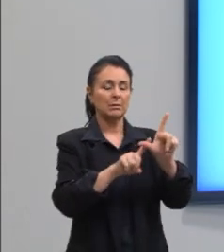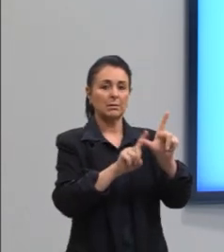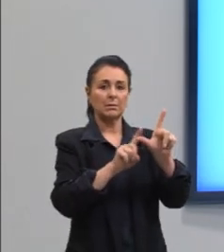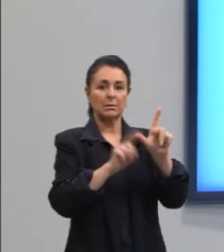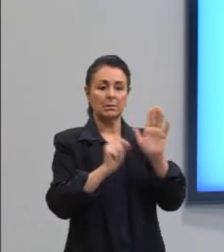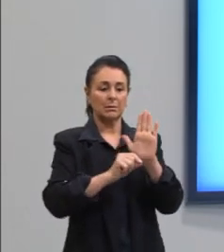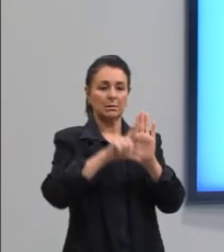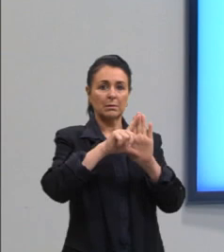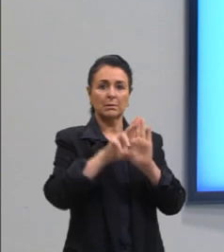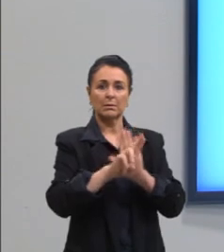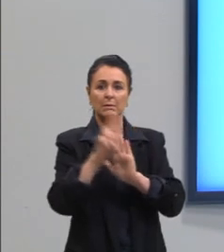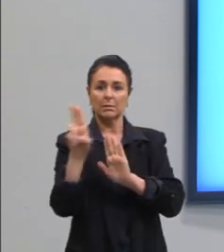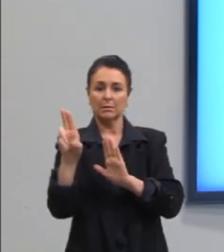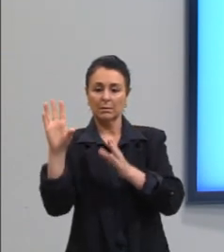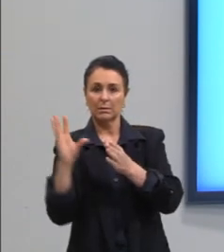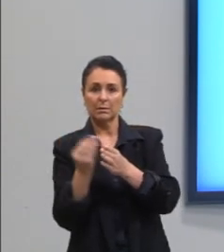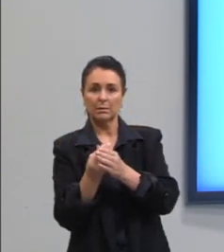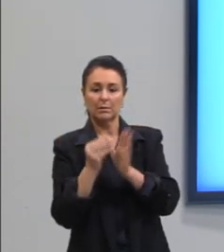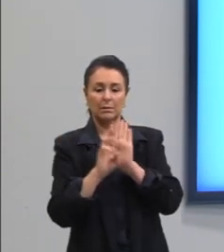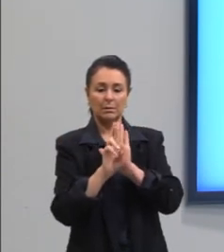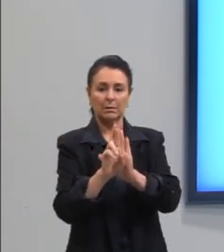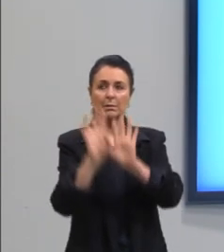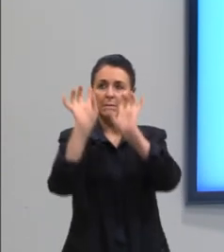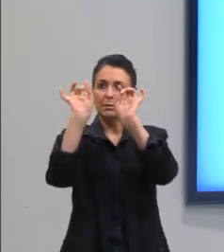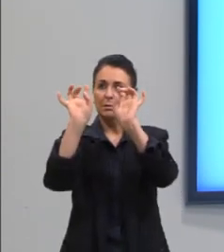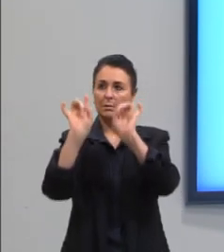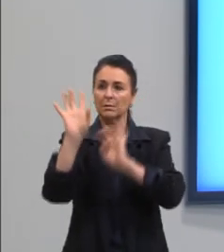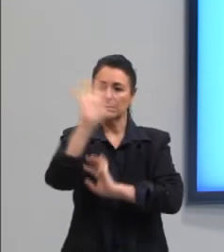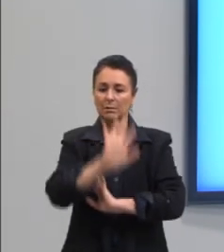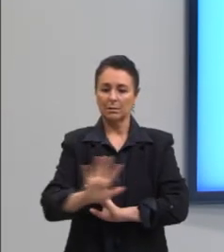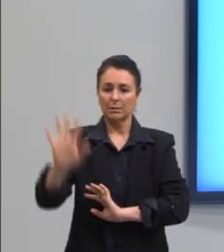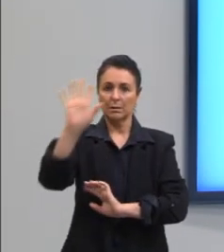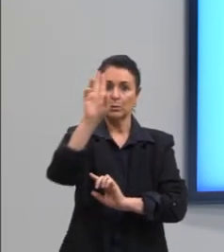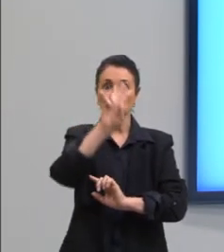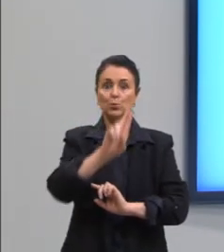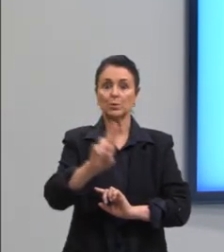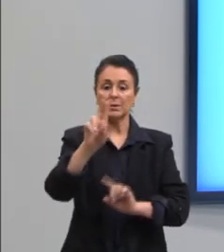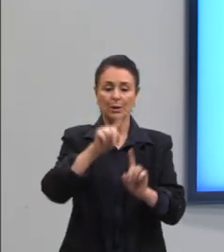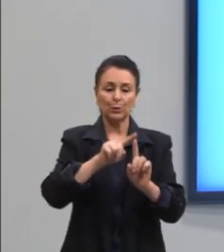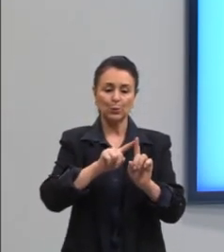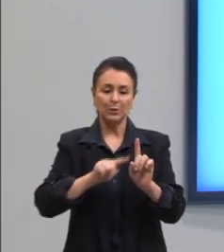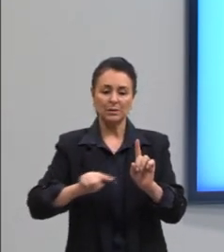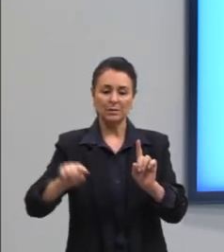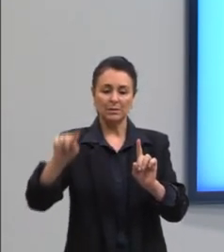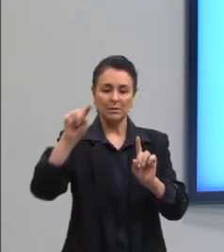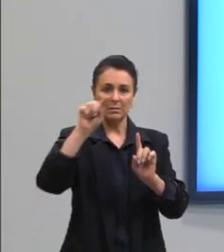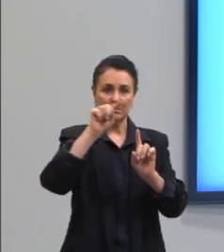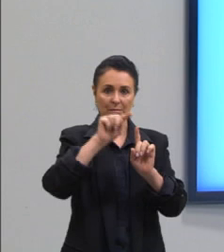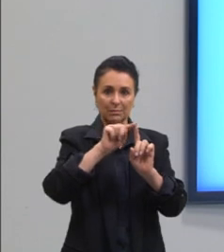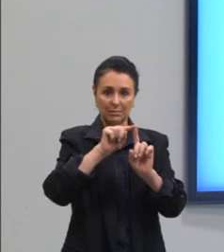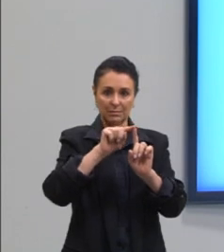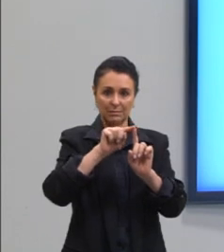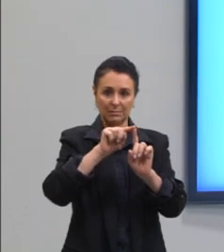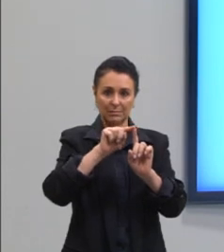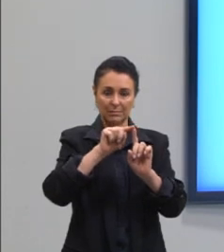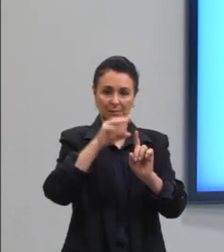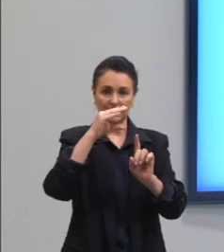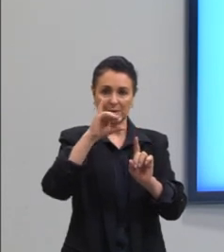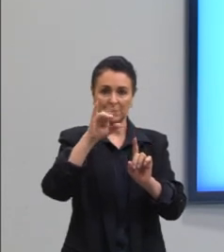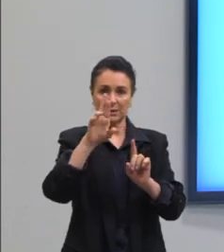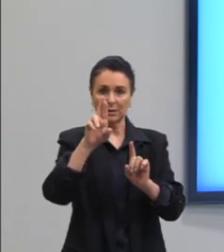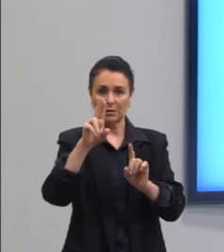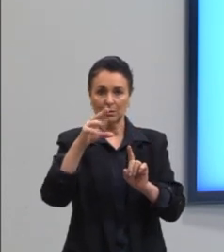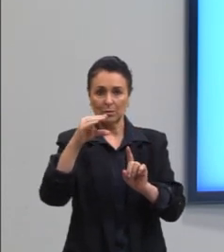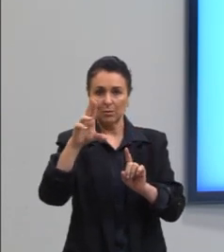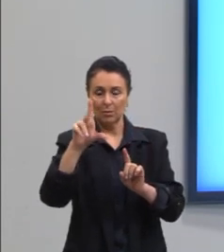elas e representação específica em geral por meio de círculos. Estes círculos aqui, então, são... é o